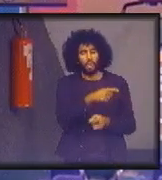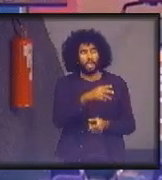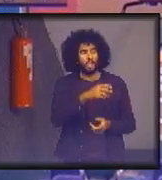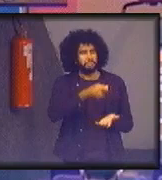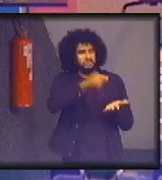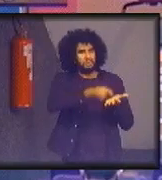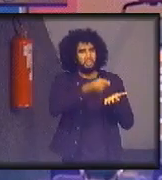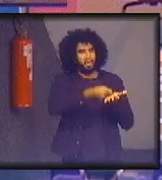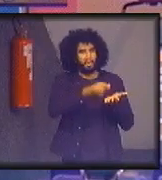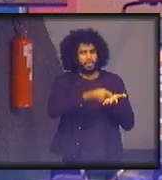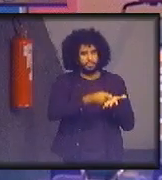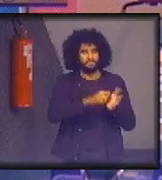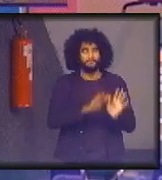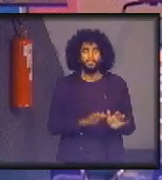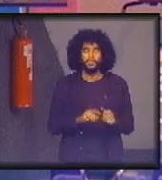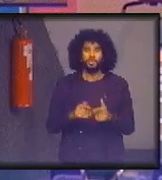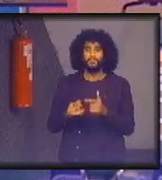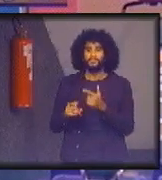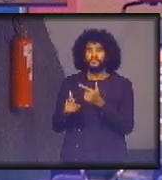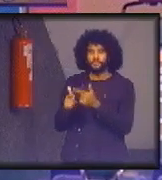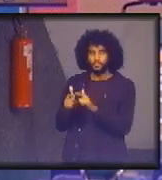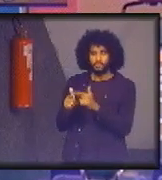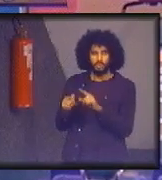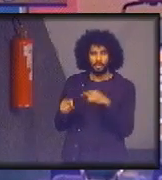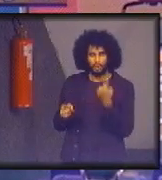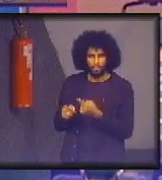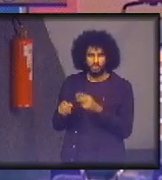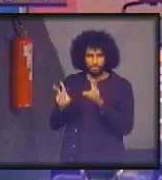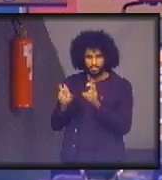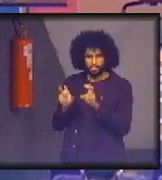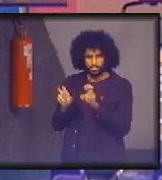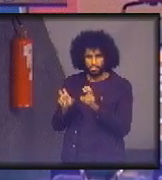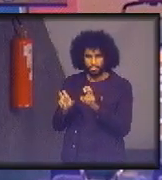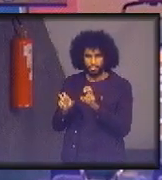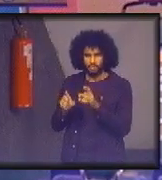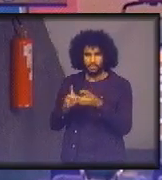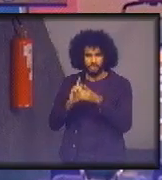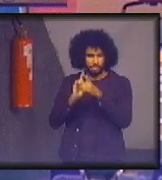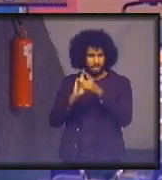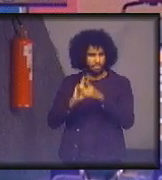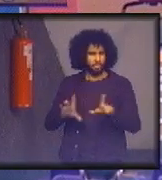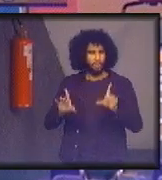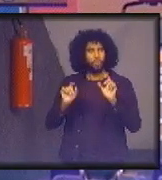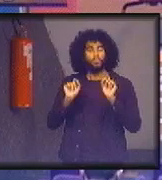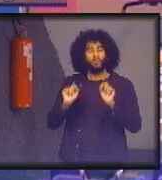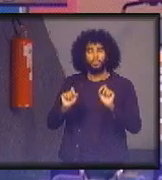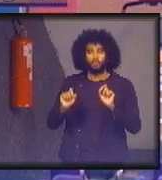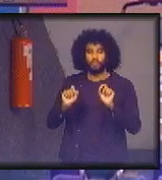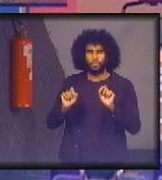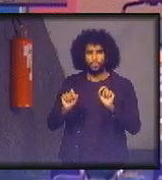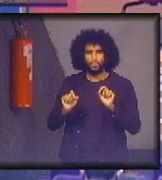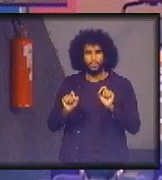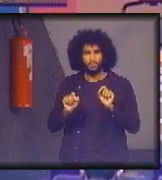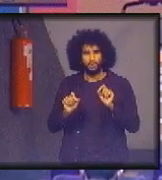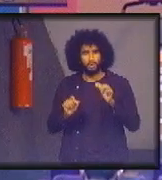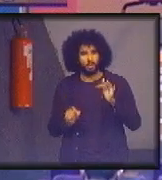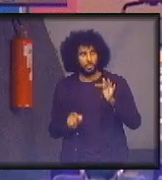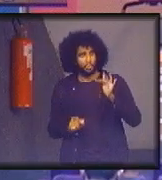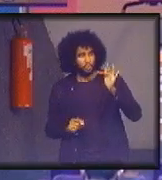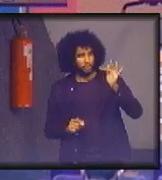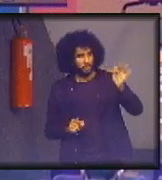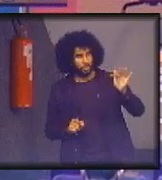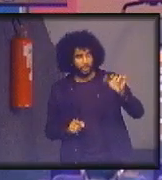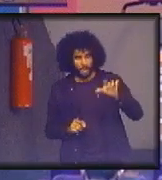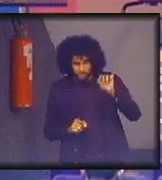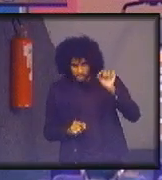Qual é o problema dos nossos temas em governos democráticos? O horizonte de tomada de decisão não é